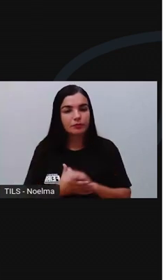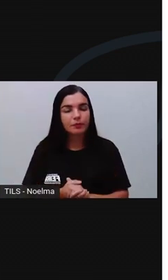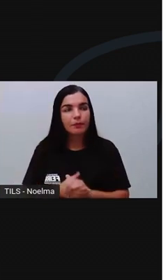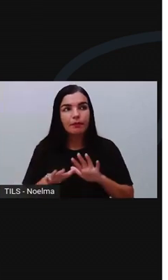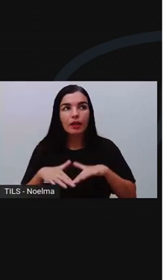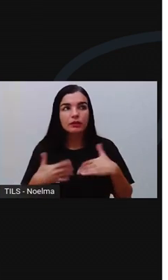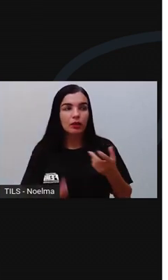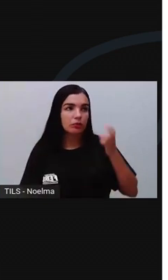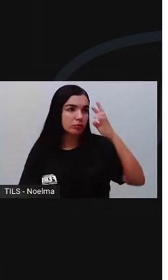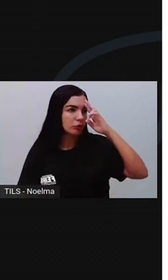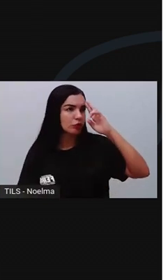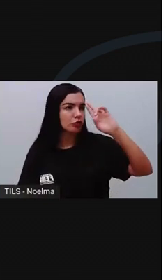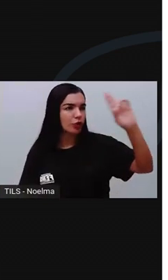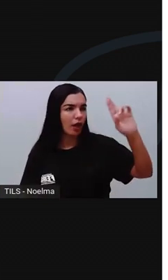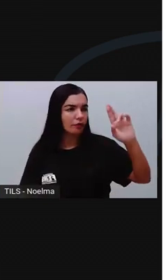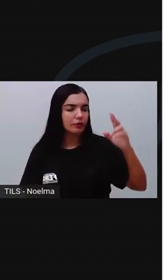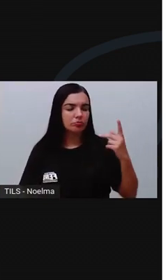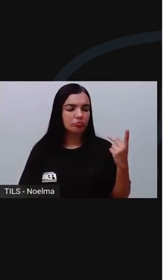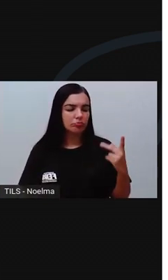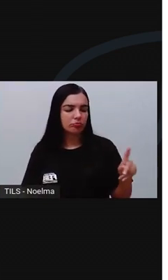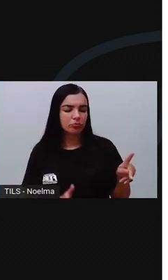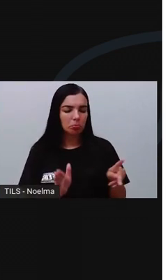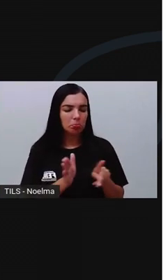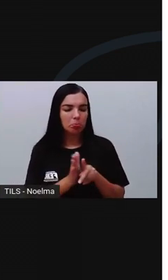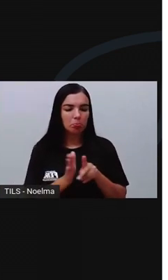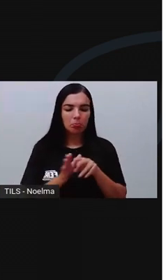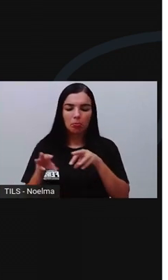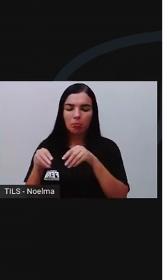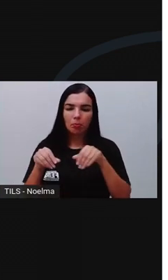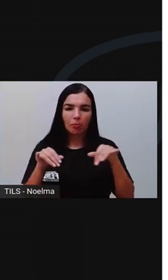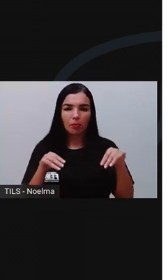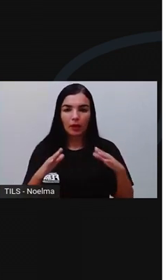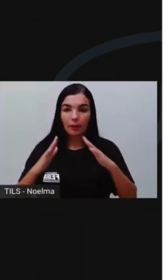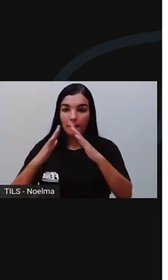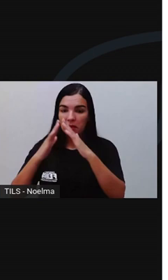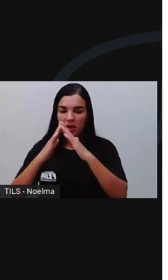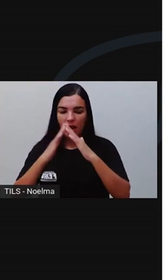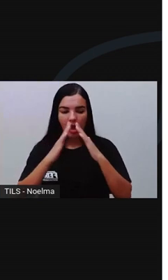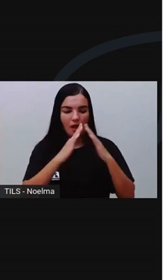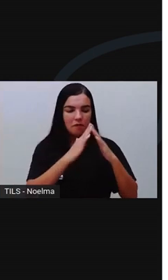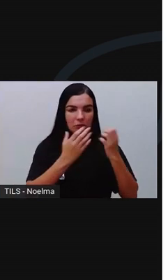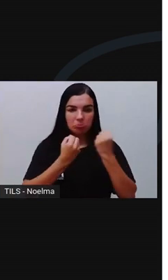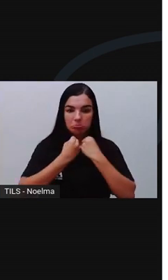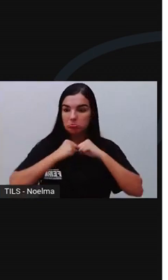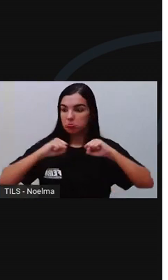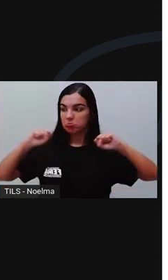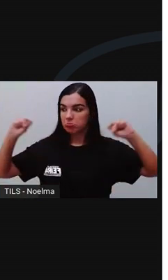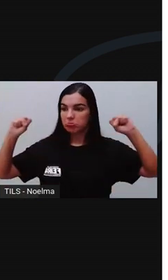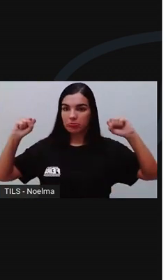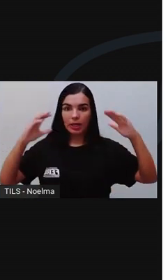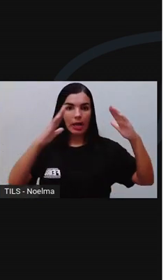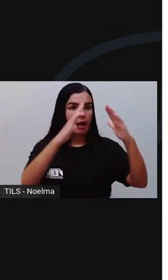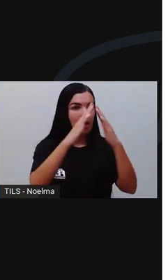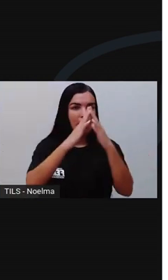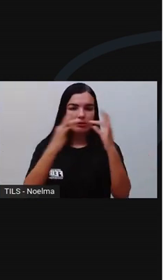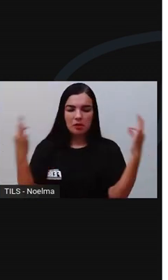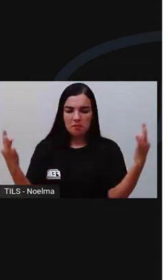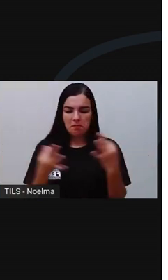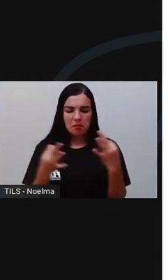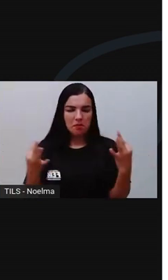engenho morava com sua família e seus escravos domésticos na chamada casa grande. Eram, em geral,